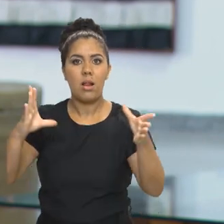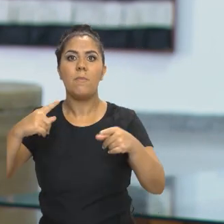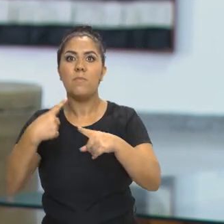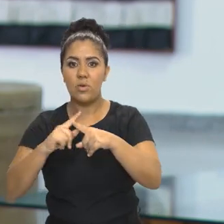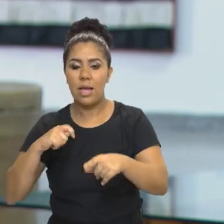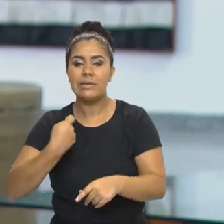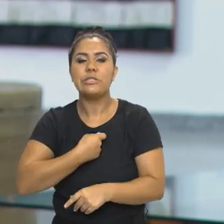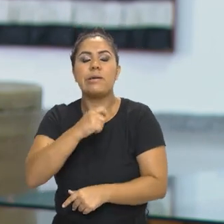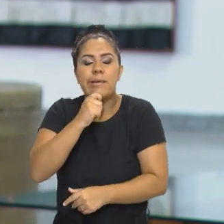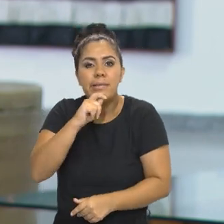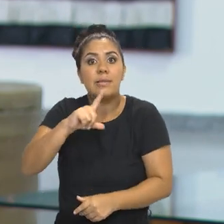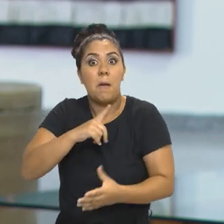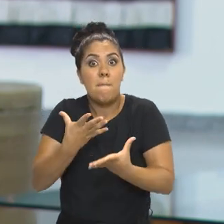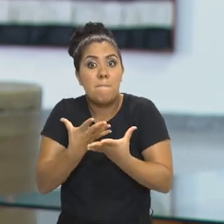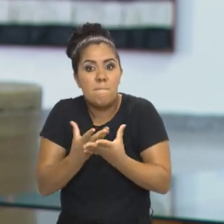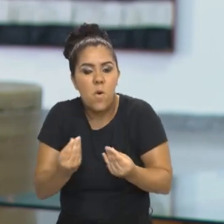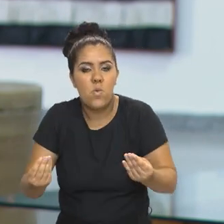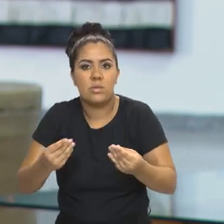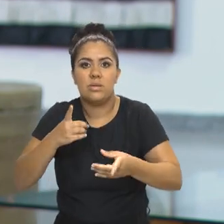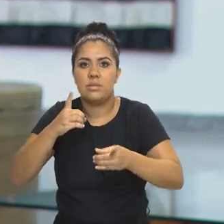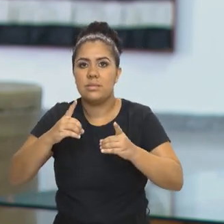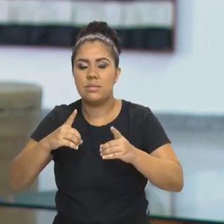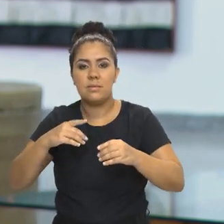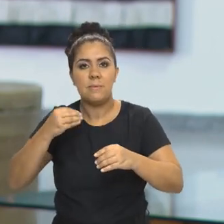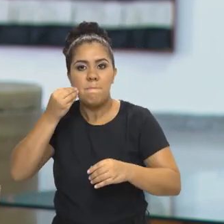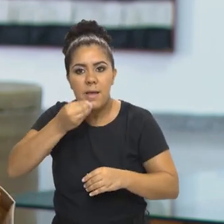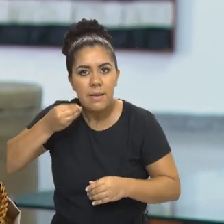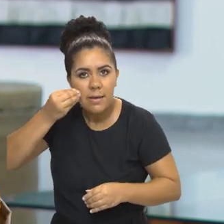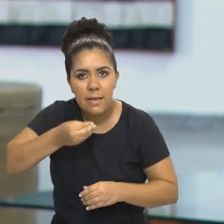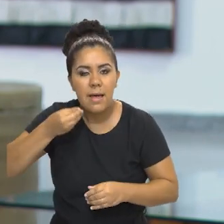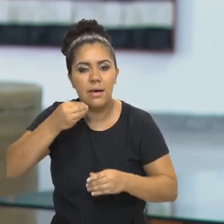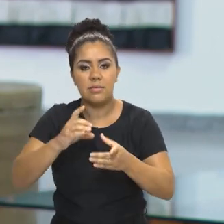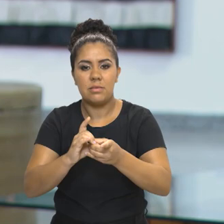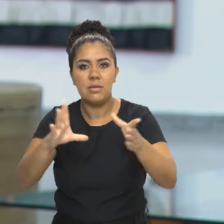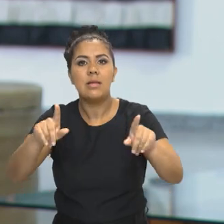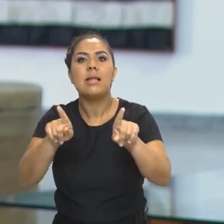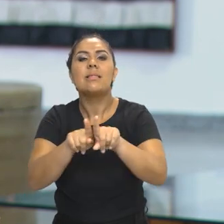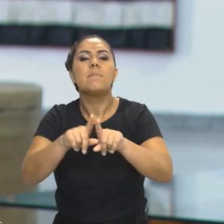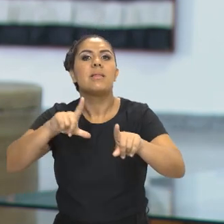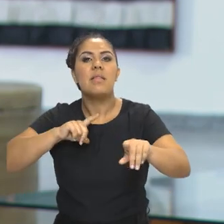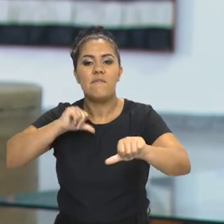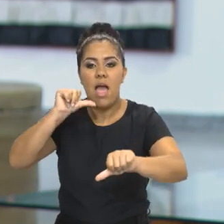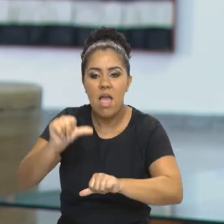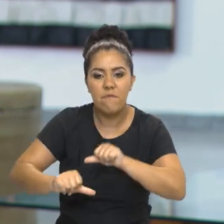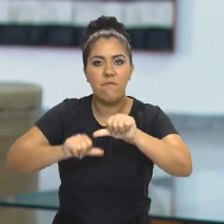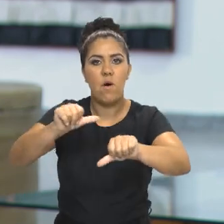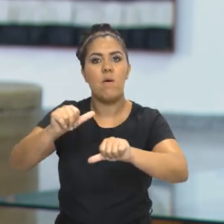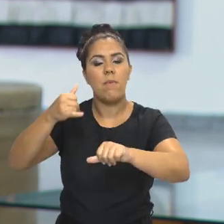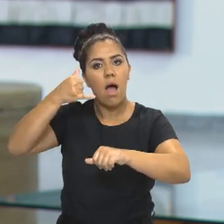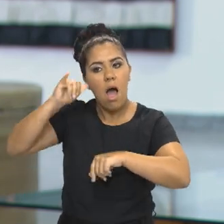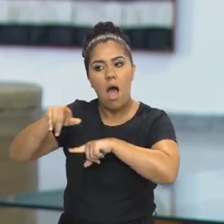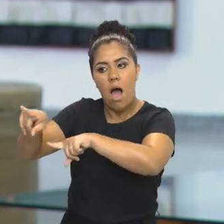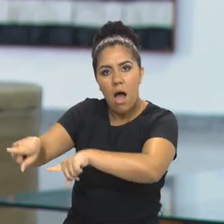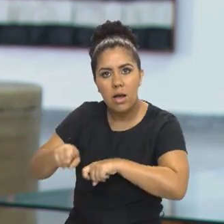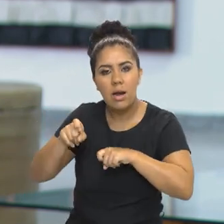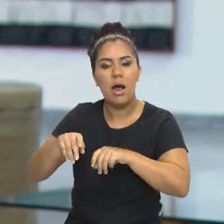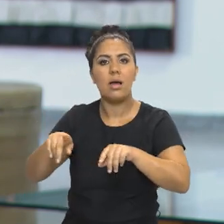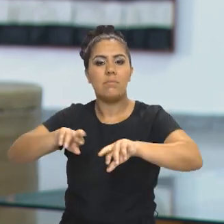experiências democráticas no nosso país. A gente teve um movimento pelas diretas já, pela reforma agrária. A gente tem